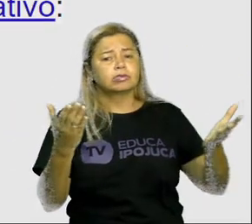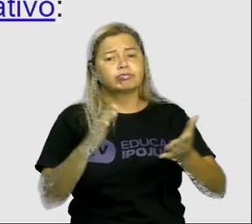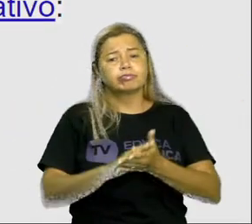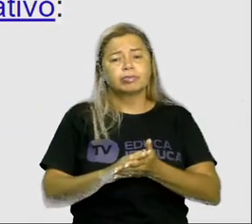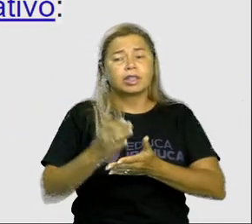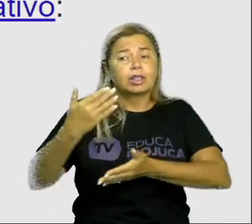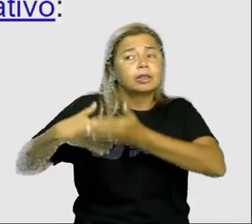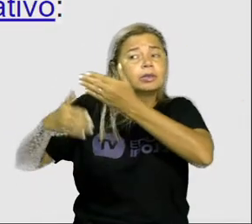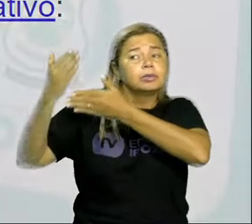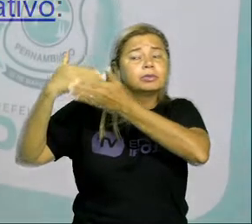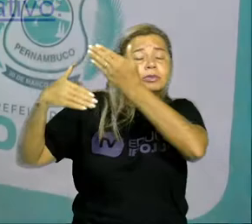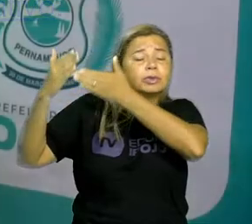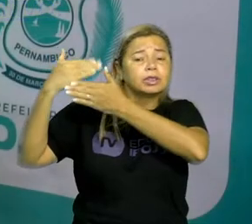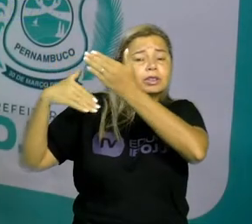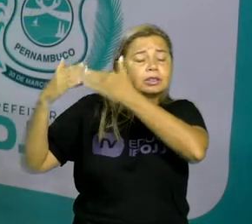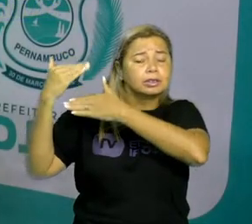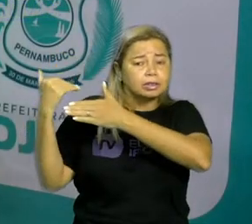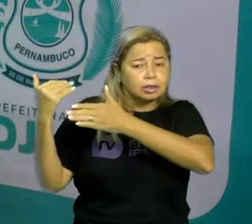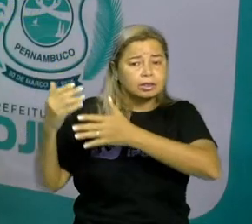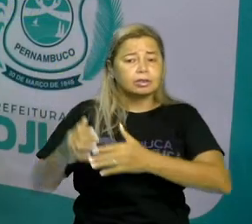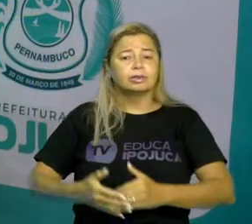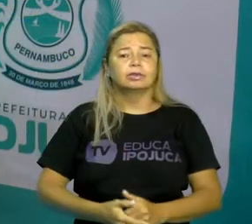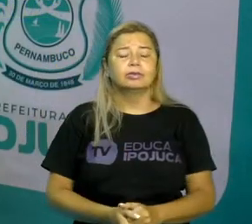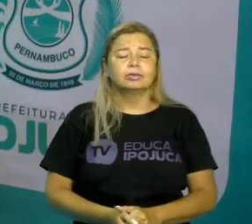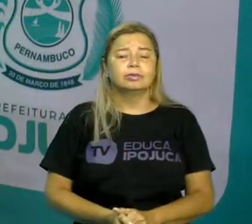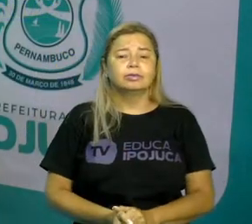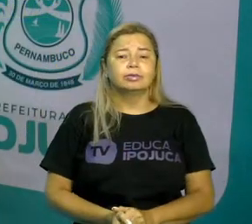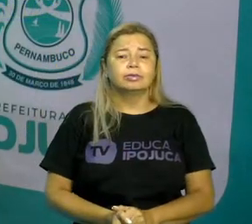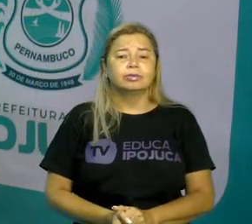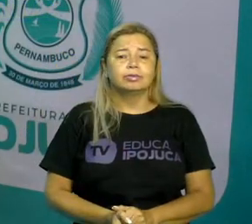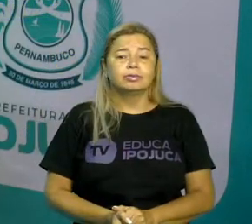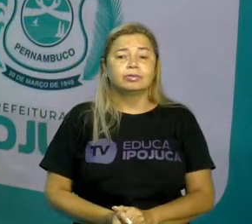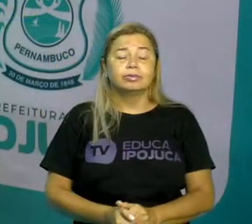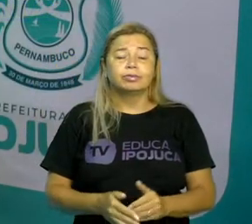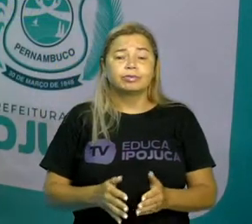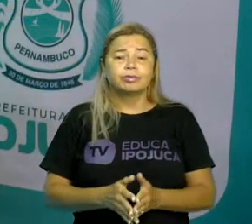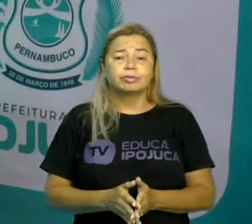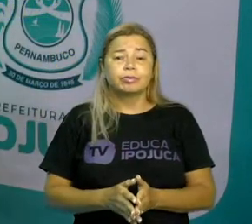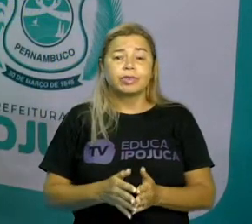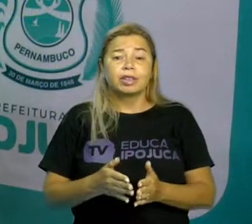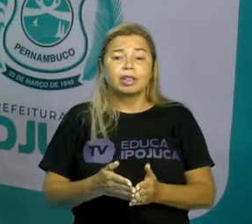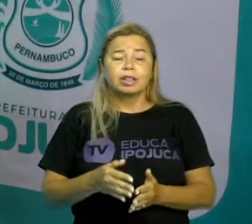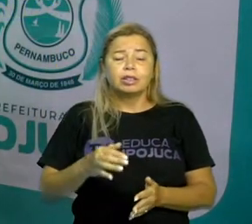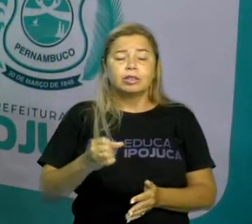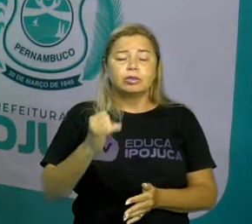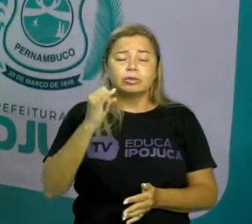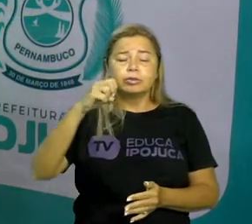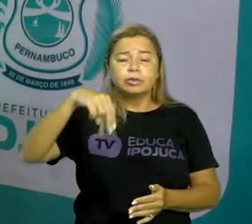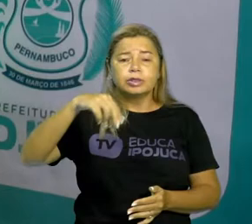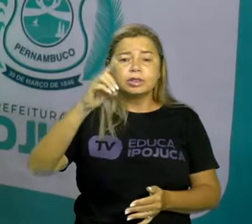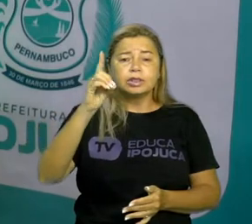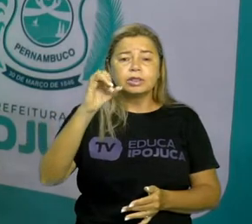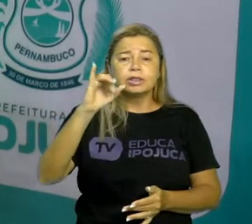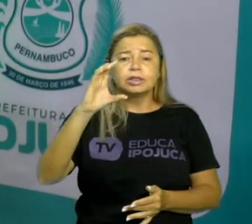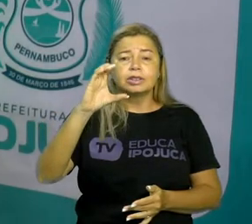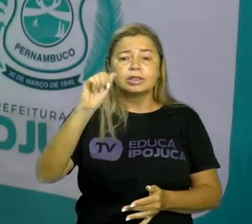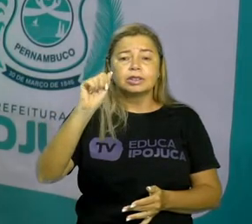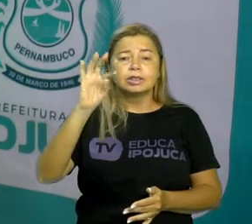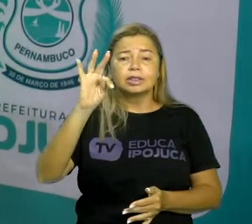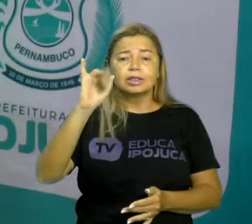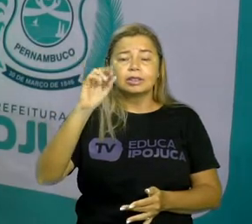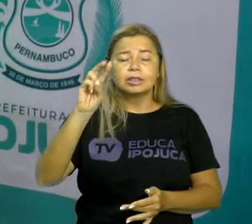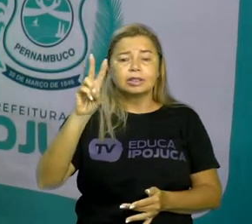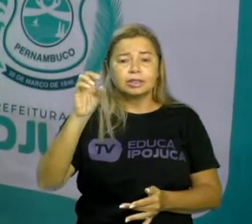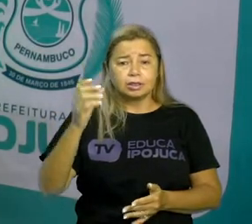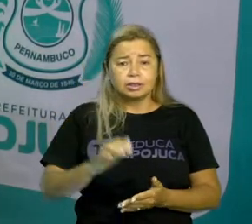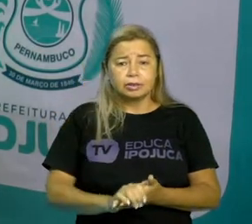passado Algo que já aconteceu E o pretérito perfeito do indicativo A gente tem Eu